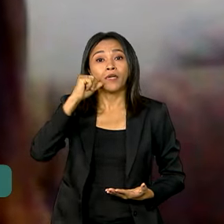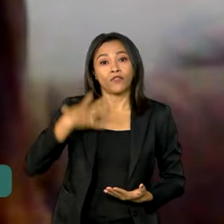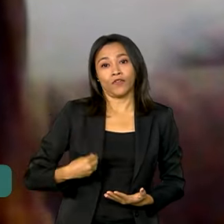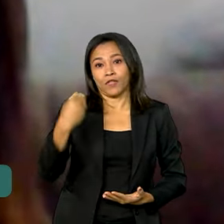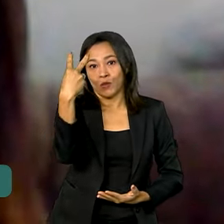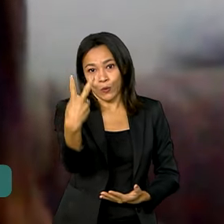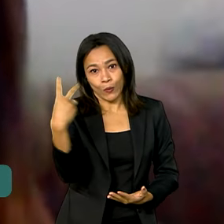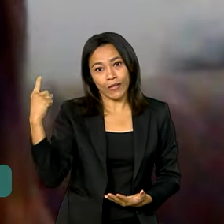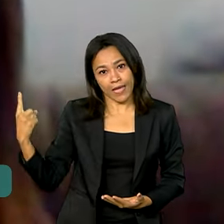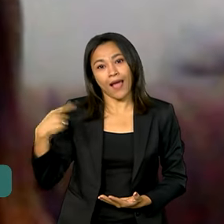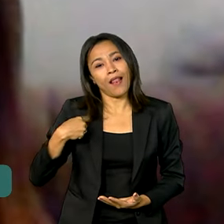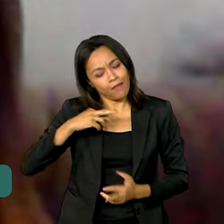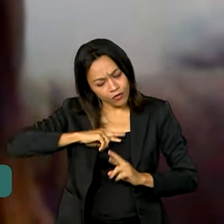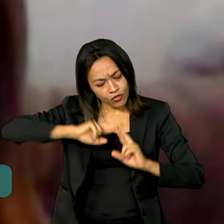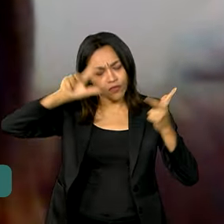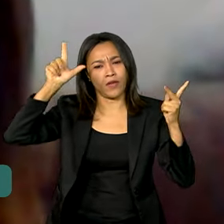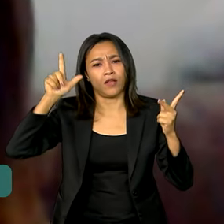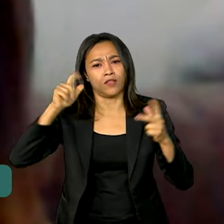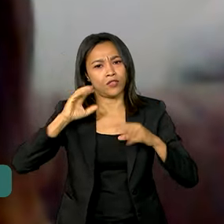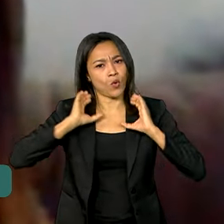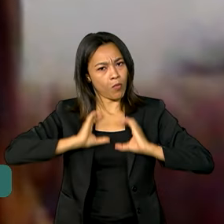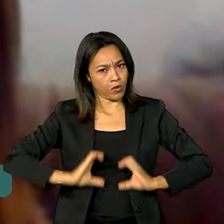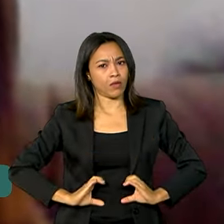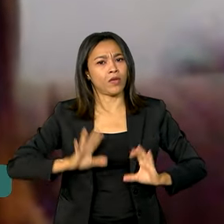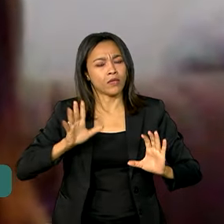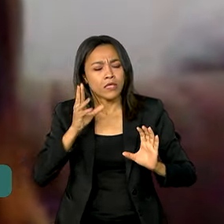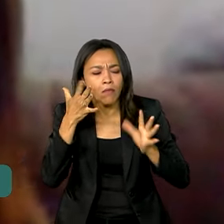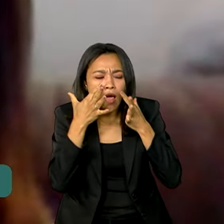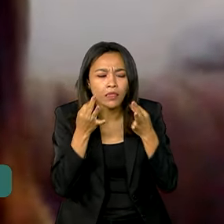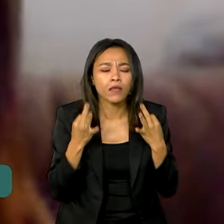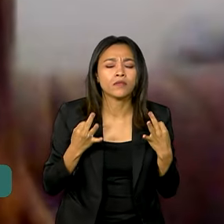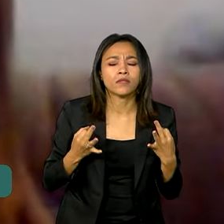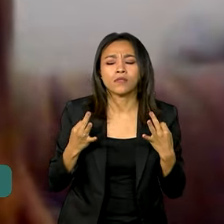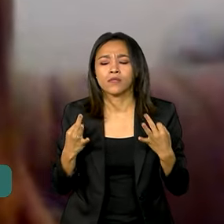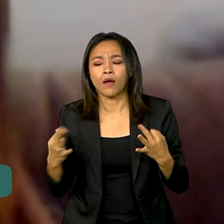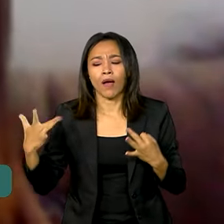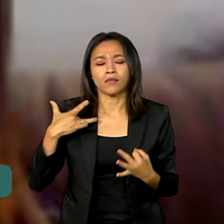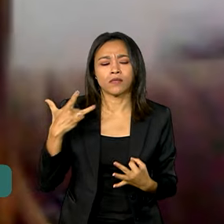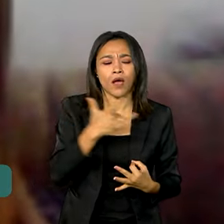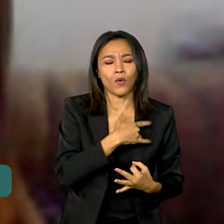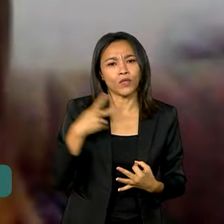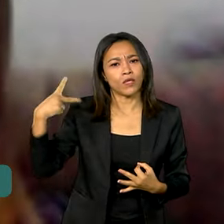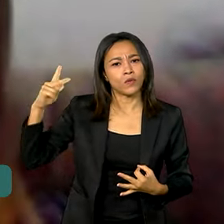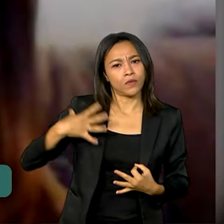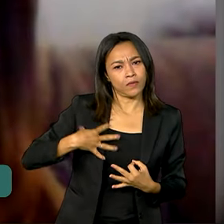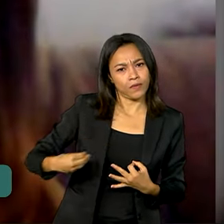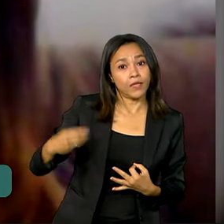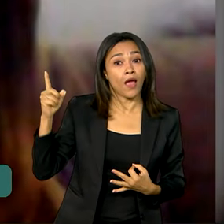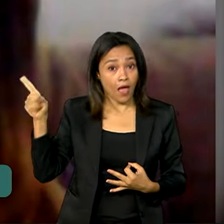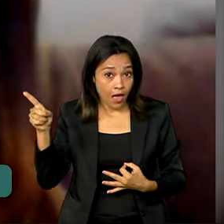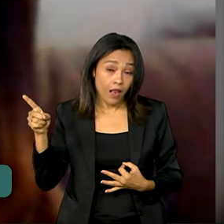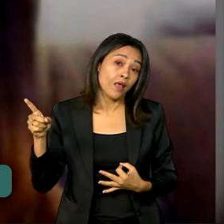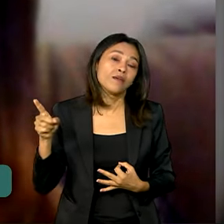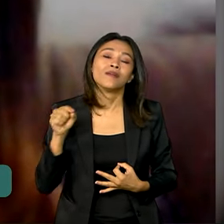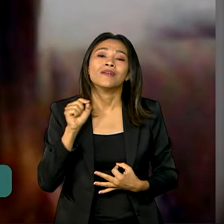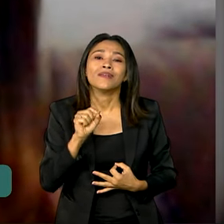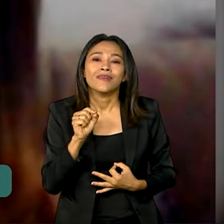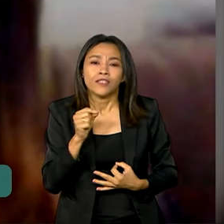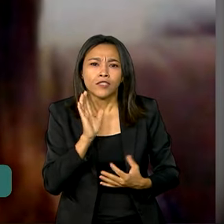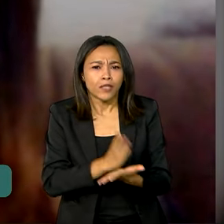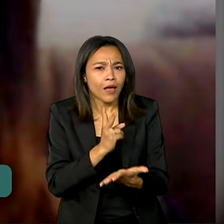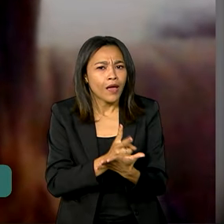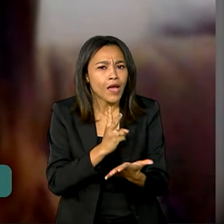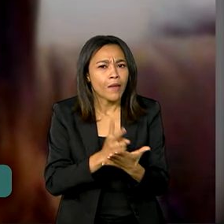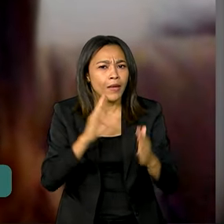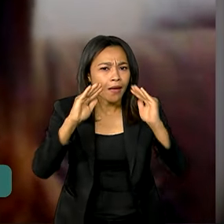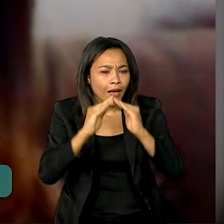Fabiola tenta fazer diferente. Sempre atenta às mudanças e à saúde das meninas, a Fabiola não dispensa uma conversa